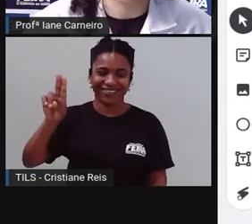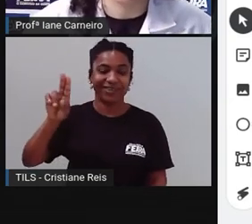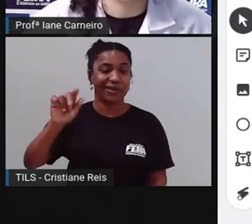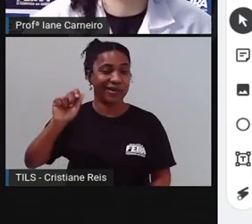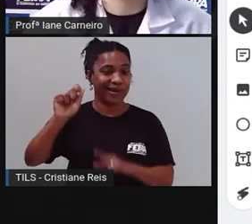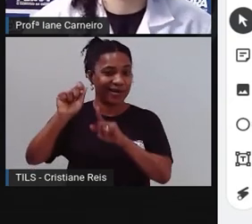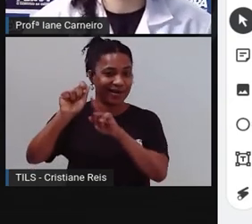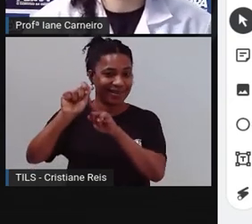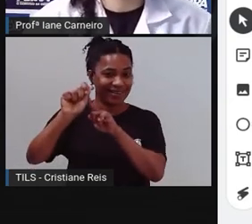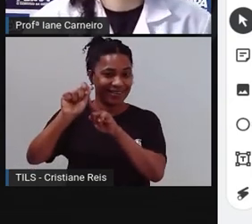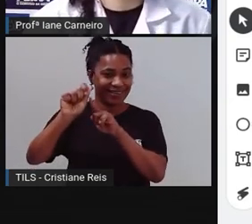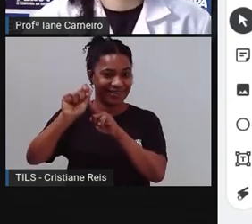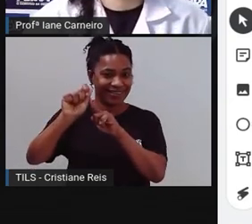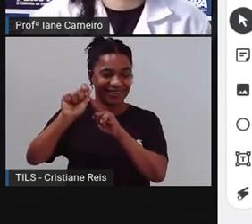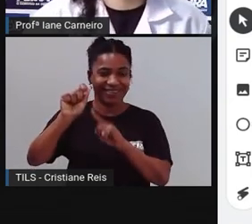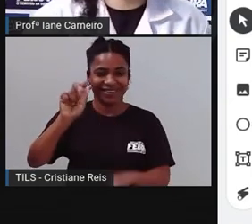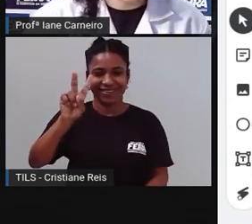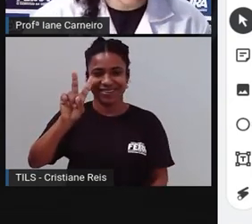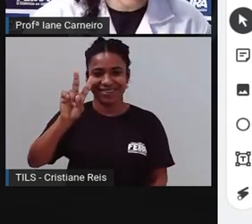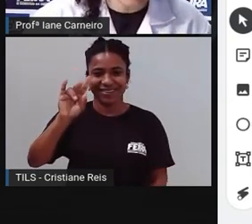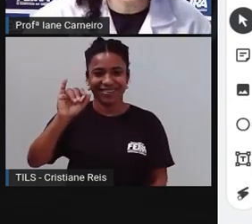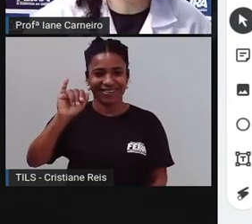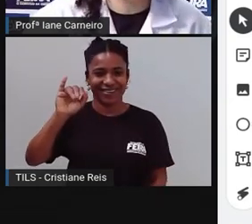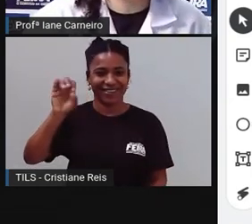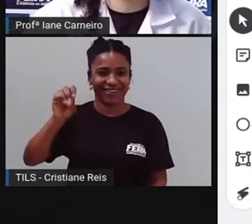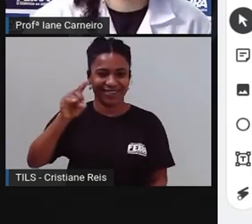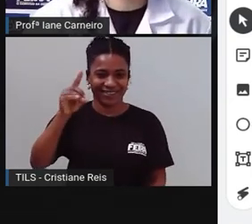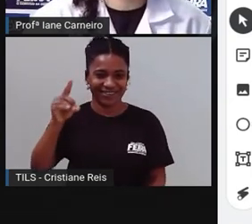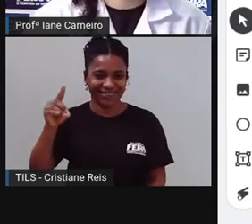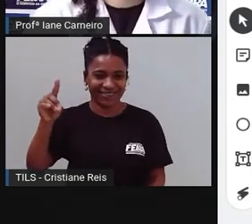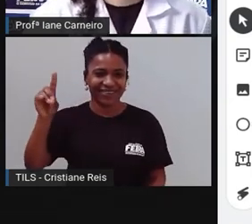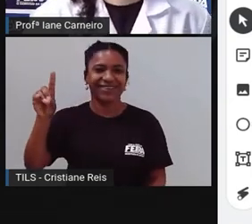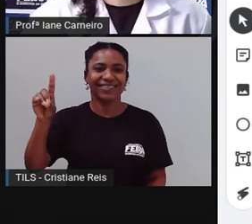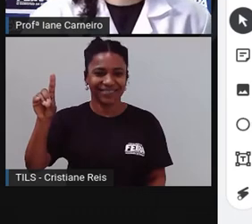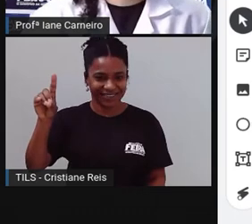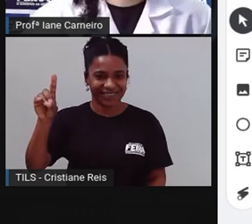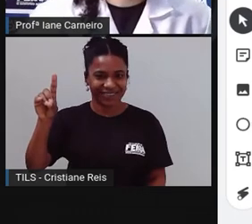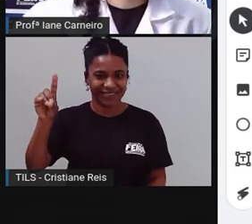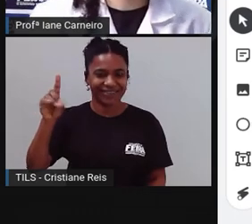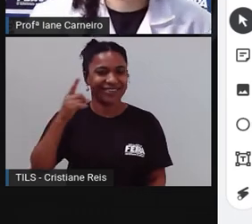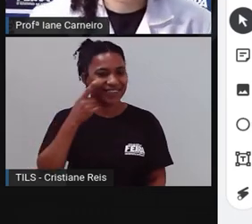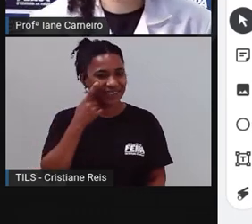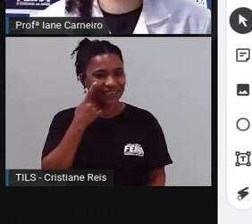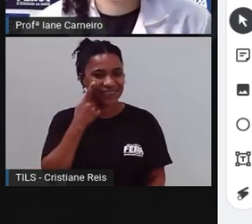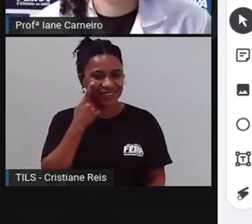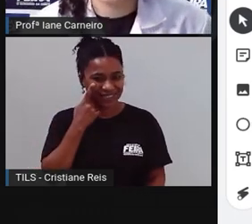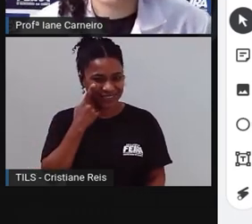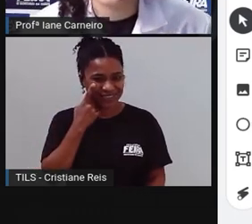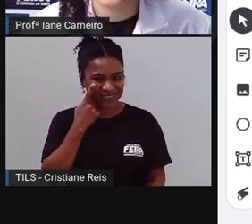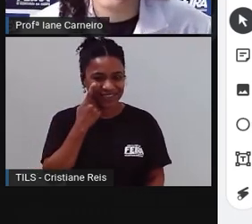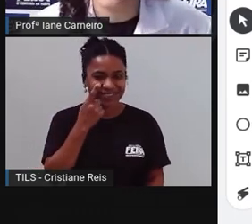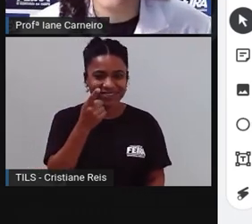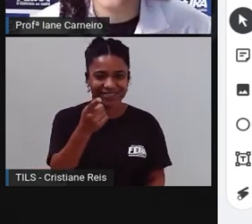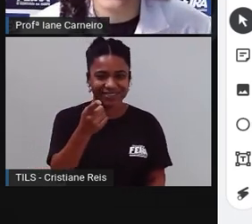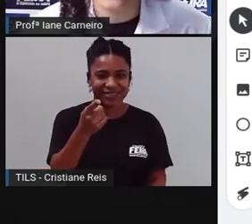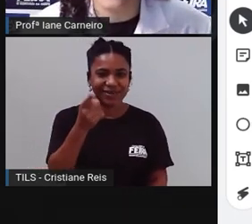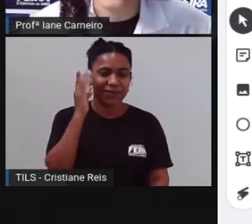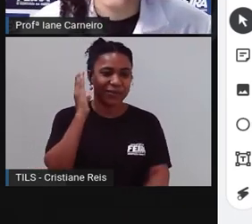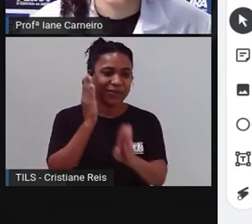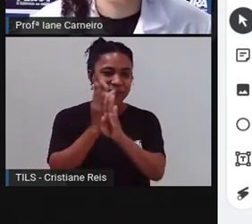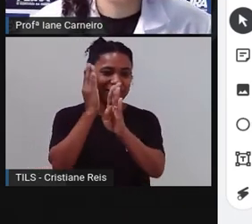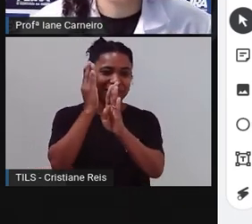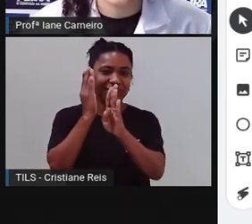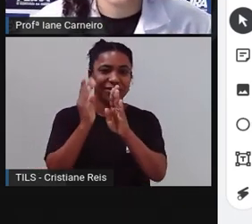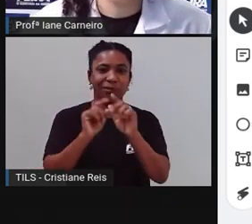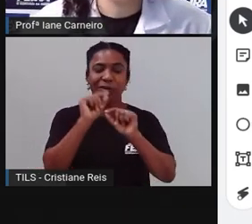inicial da palavra avião? A letra A. Descobrimos qual é a resposta dessa adivinha. Vamos ver, ó,